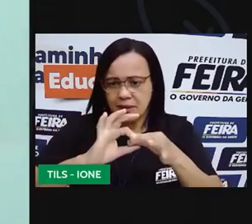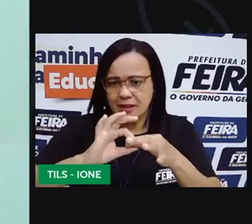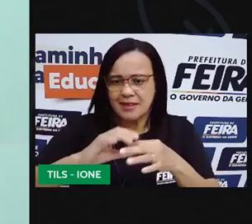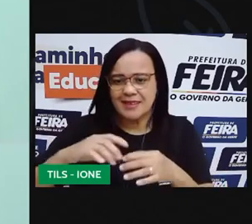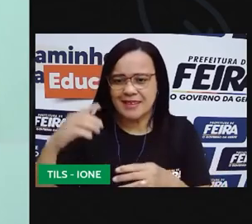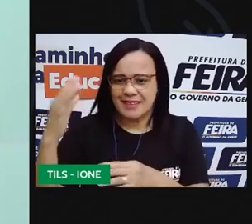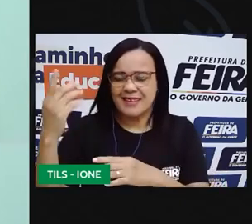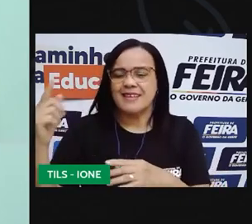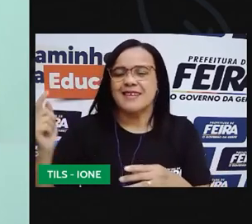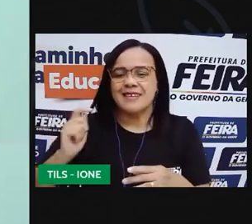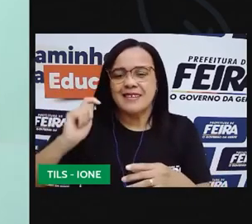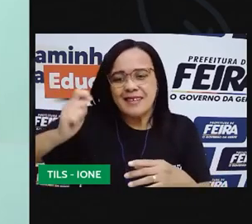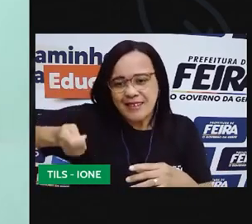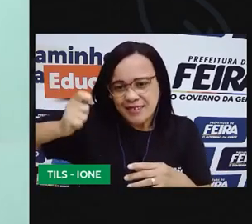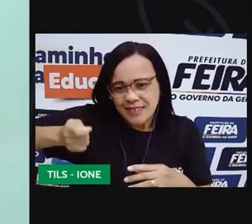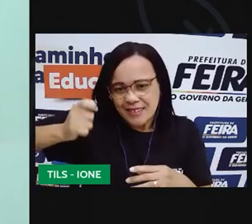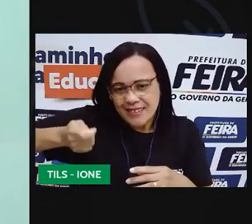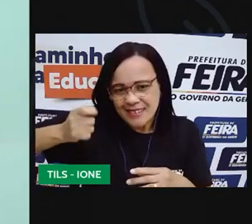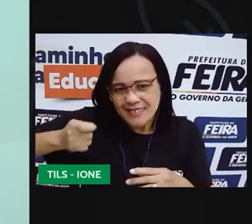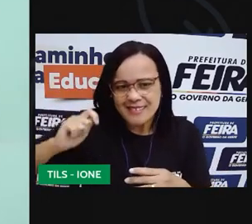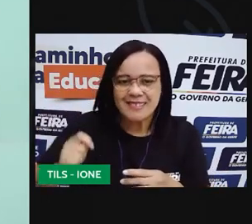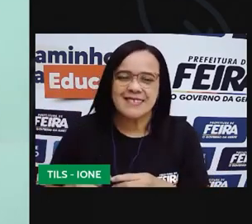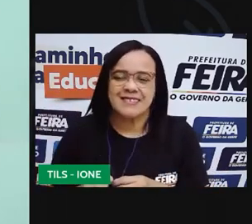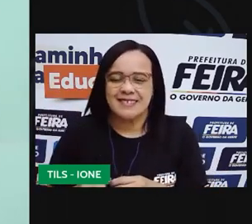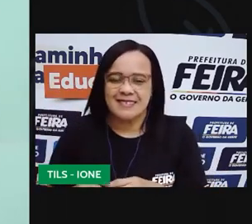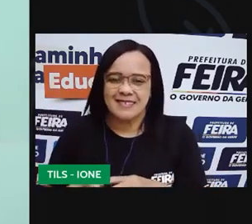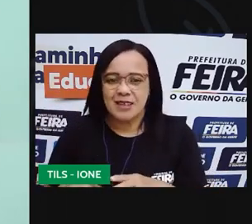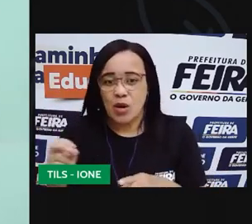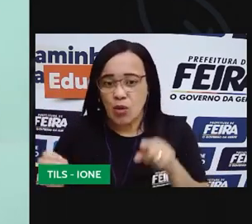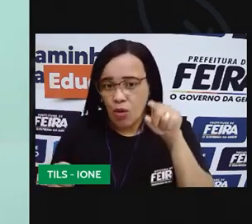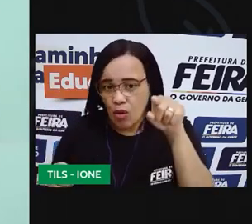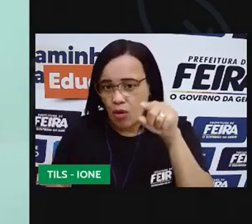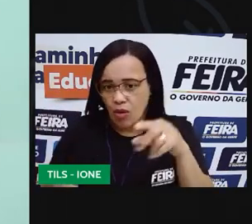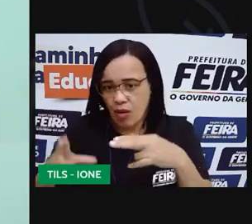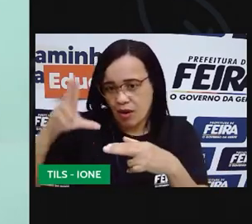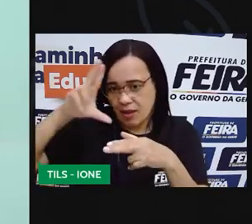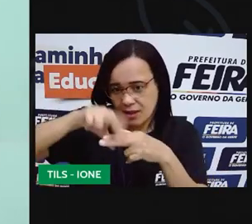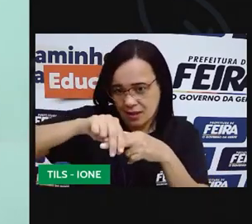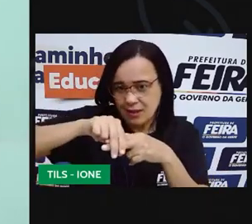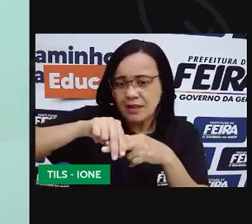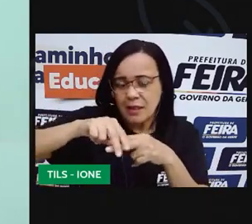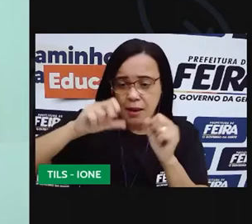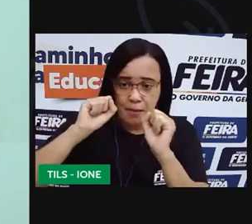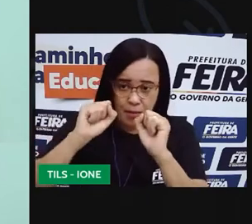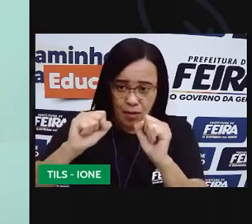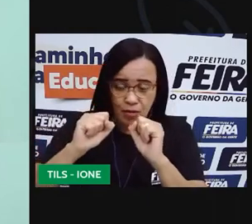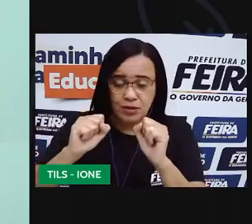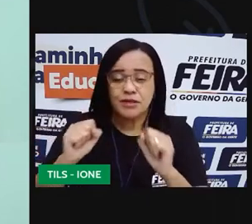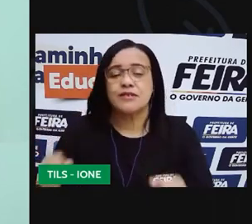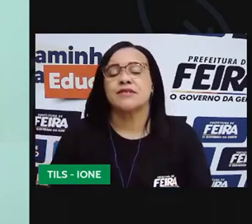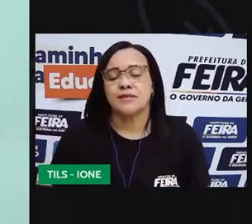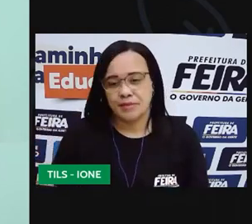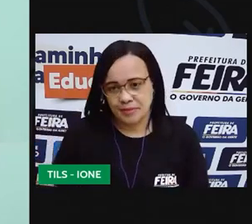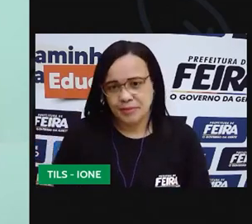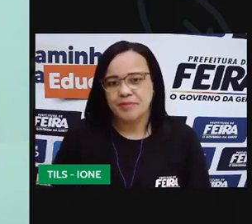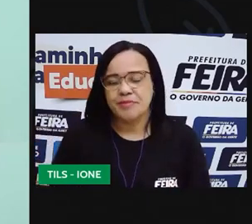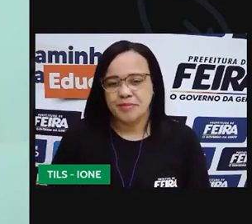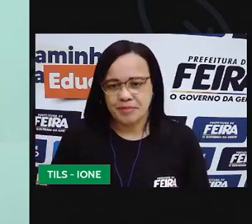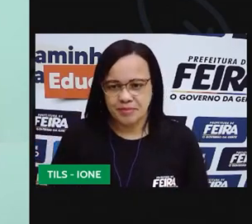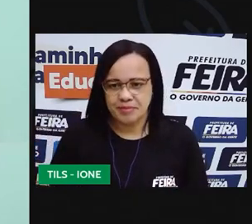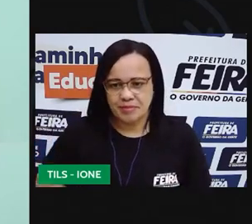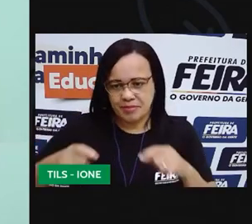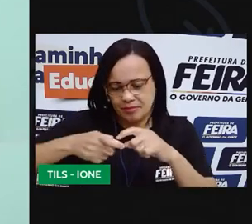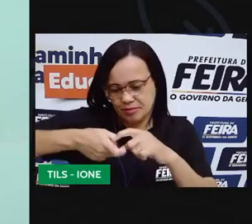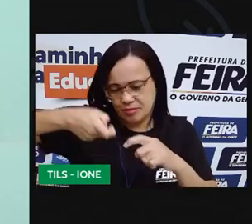a gente vai utilizar um clipe um clipe metálico onde você vai puxar